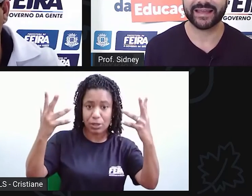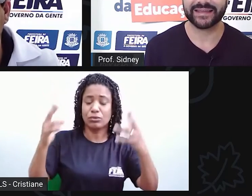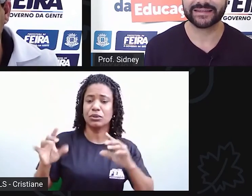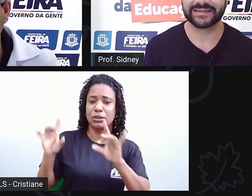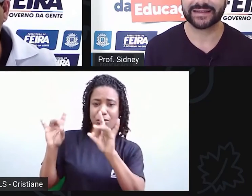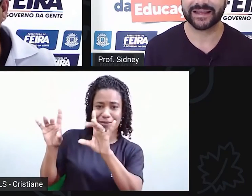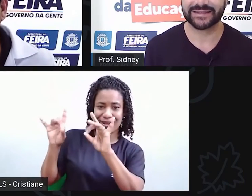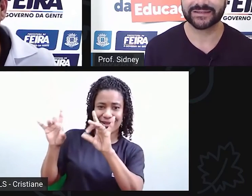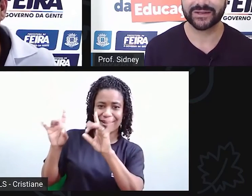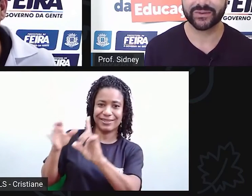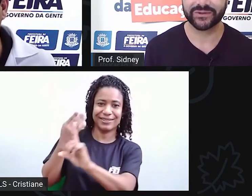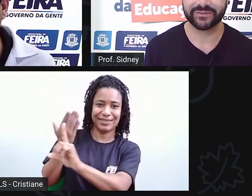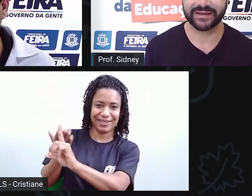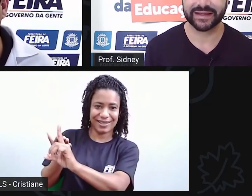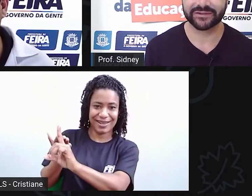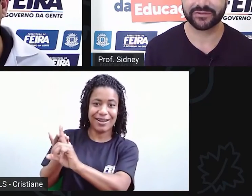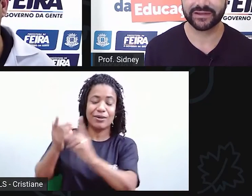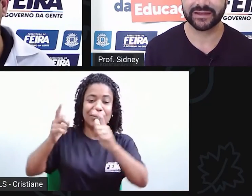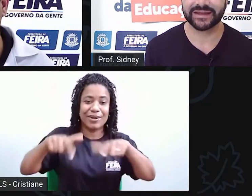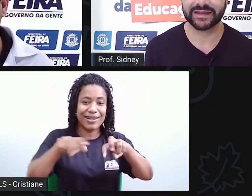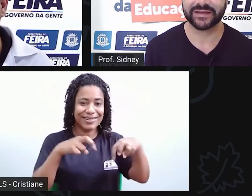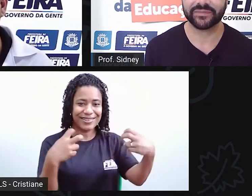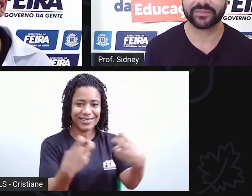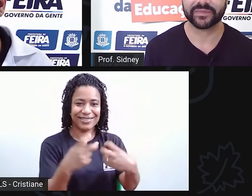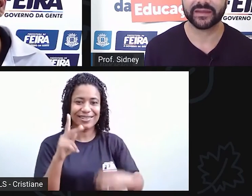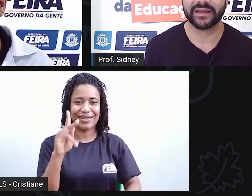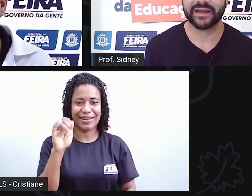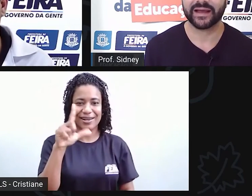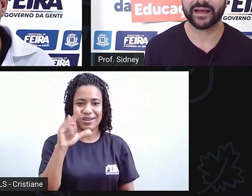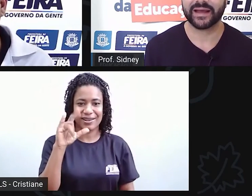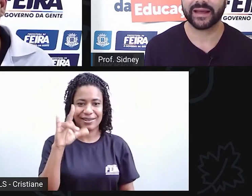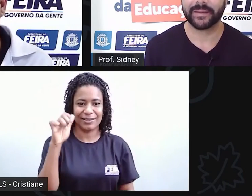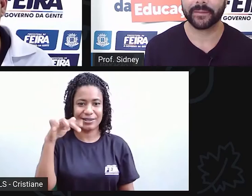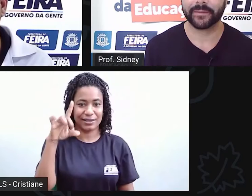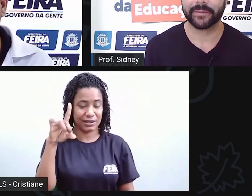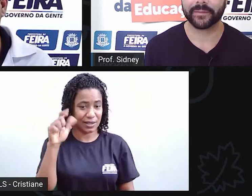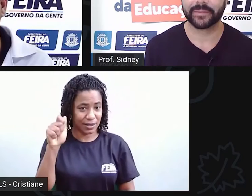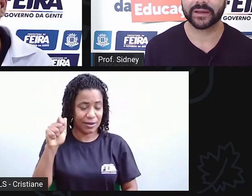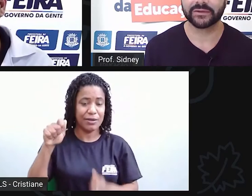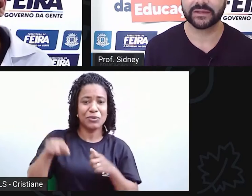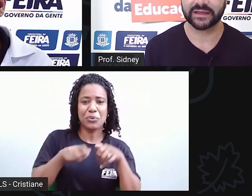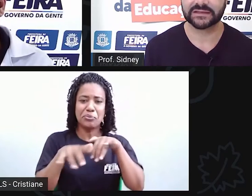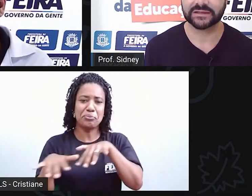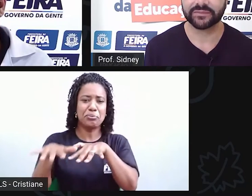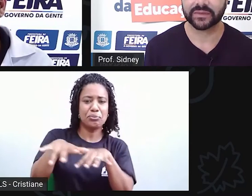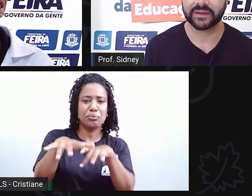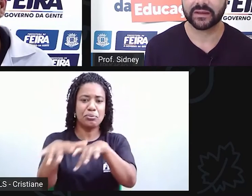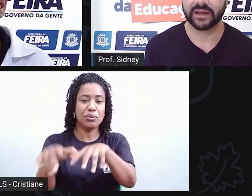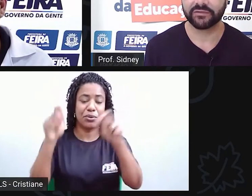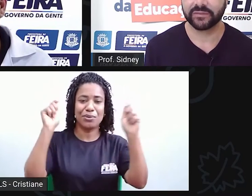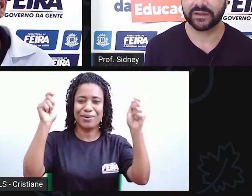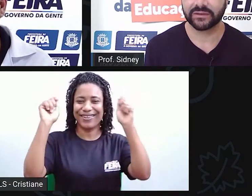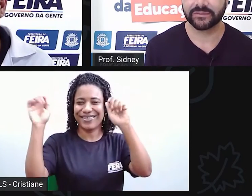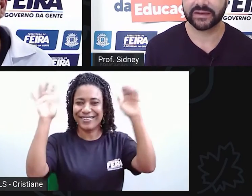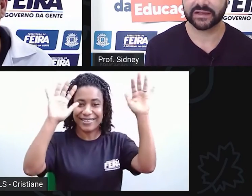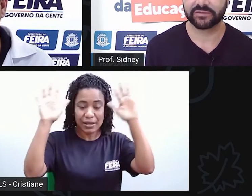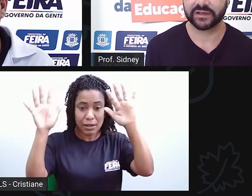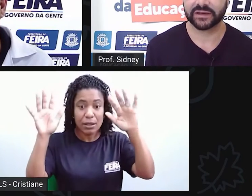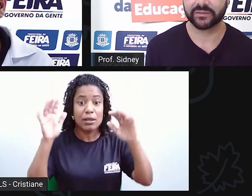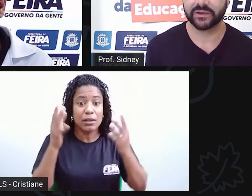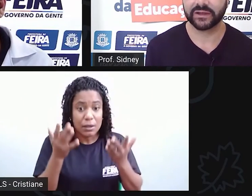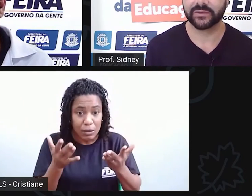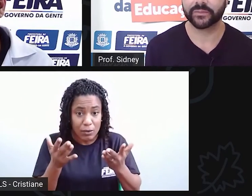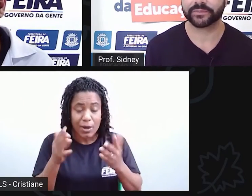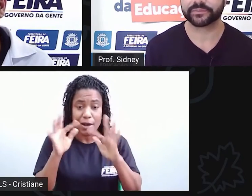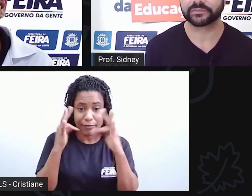Aí, lá tem o circuito Maneca Ferreira. O que acontece? Quando o Maneca